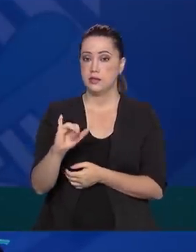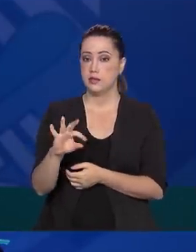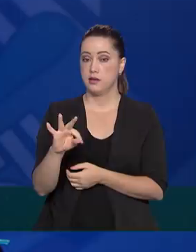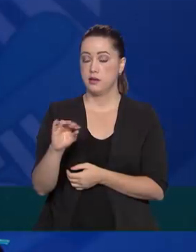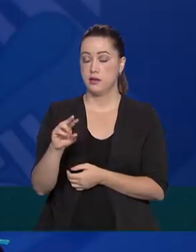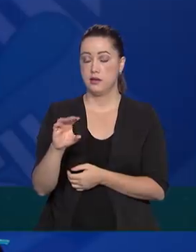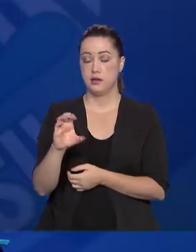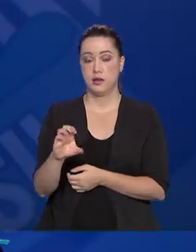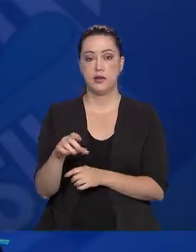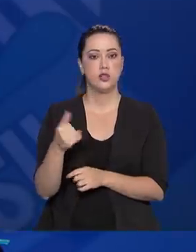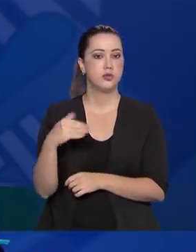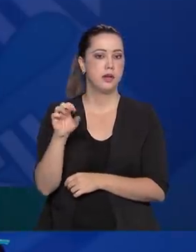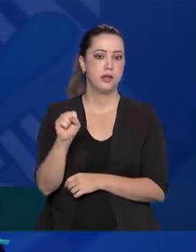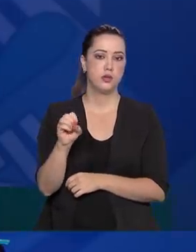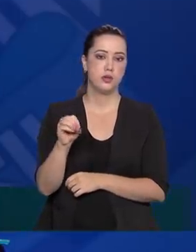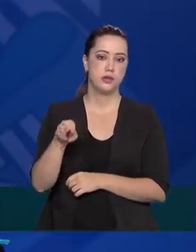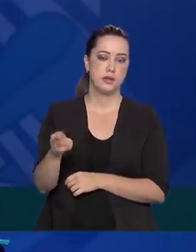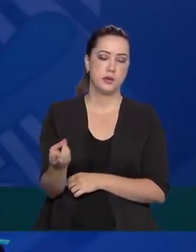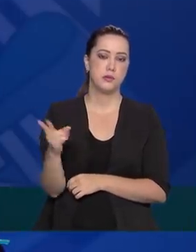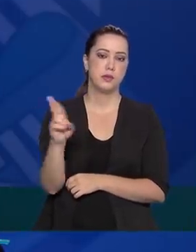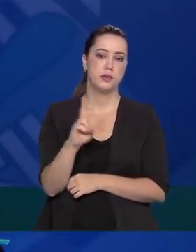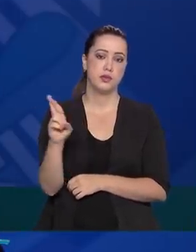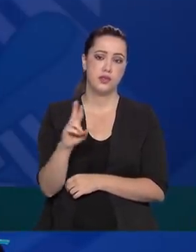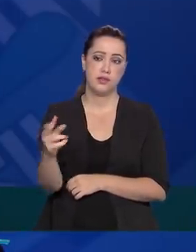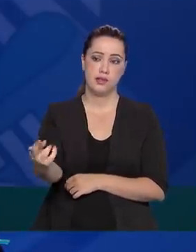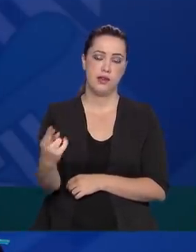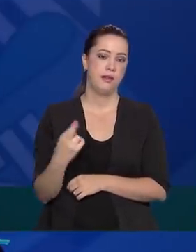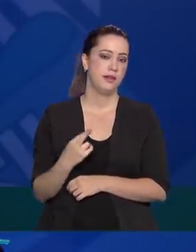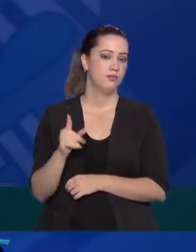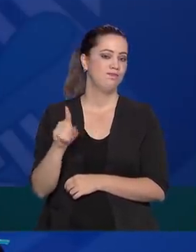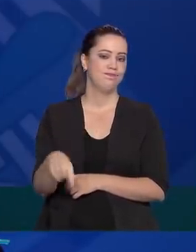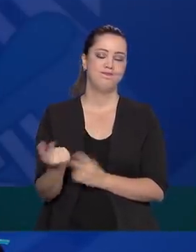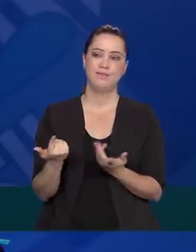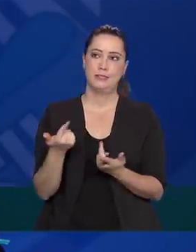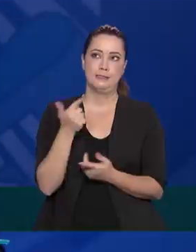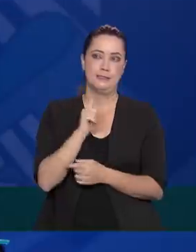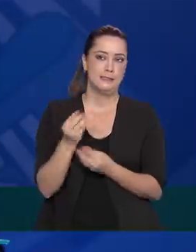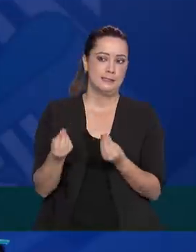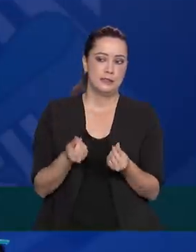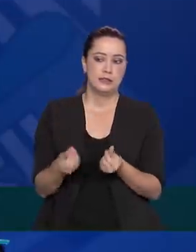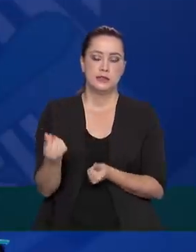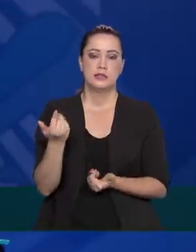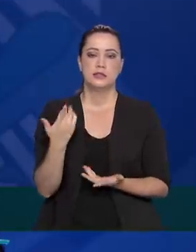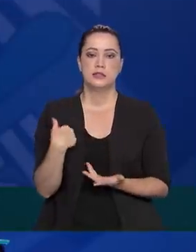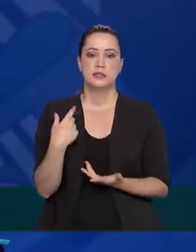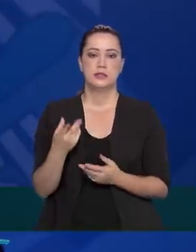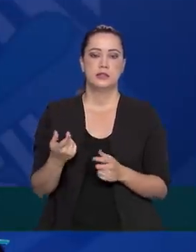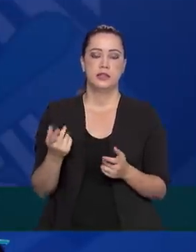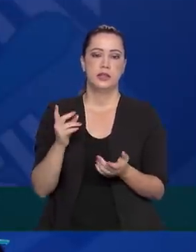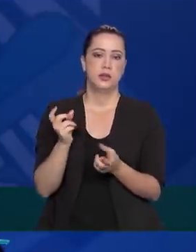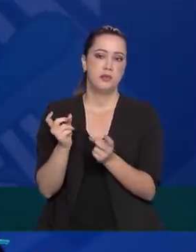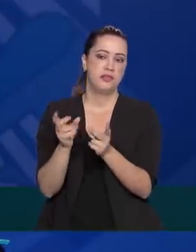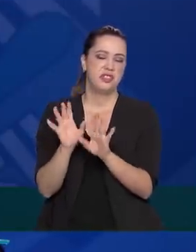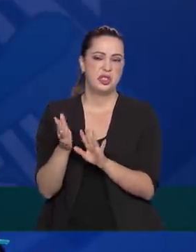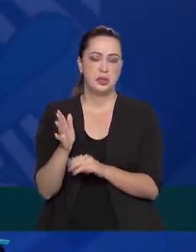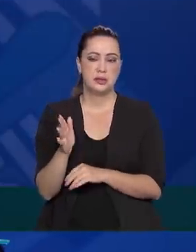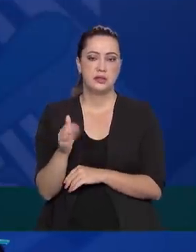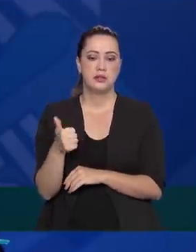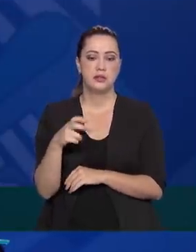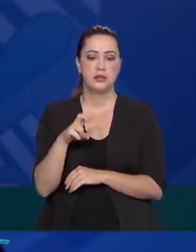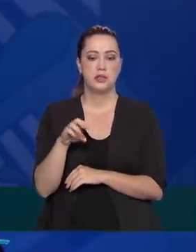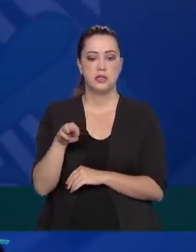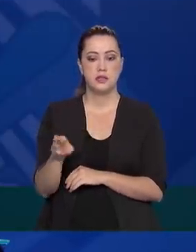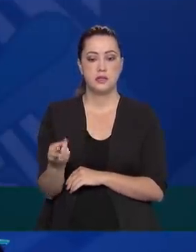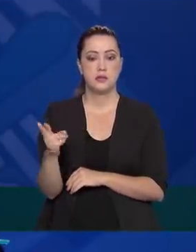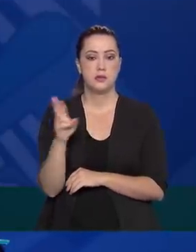800 milhões de reais e que o resultado não tem sido atingido. A gente tem tido um faturamento da odd de 15